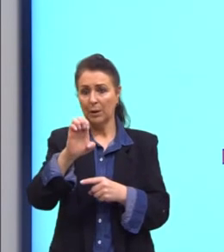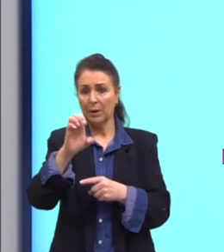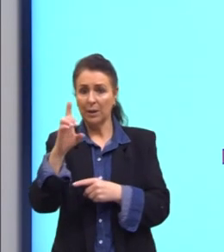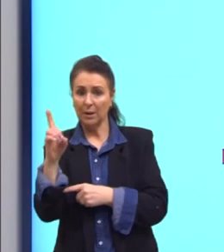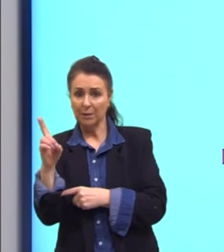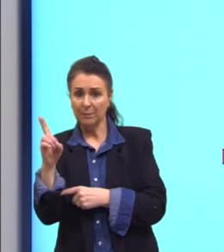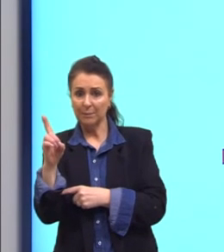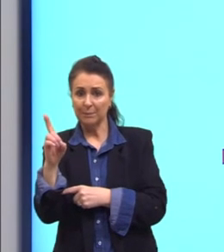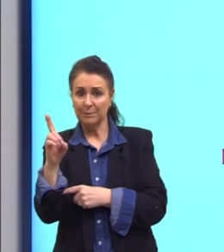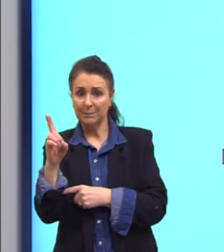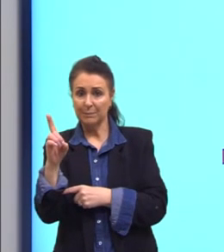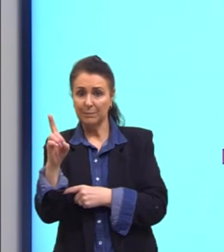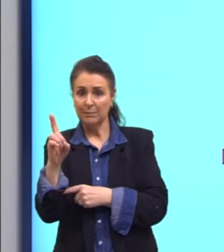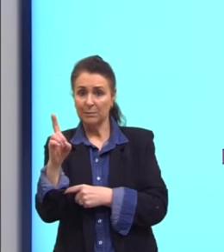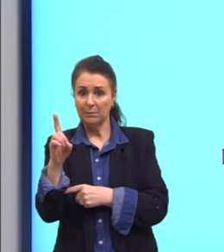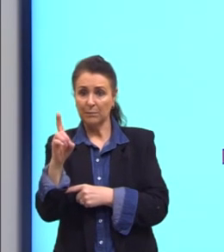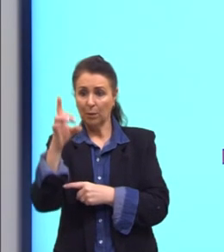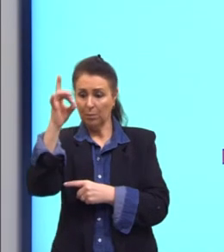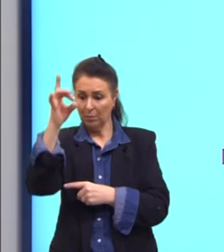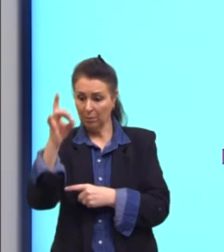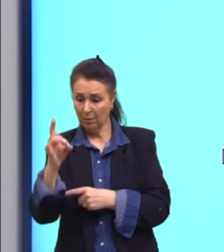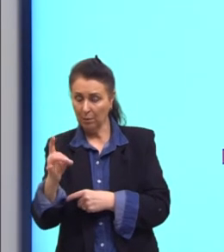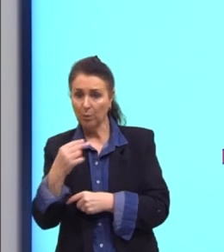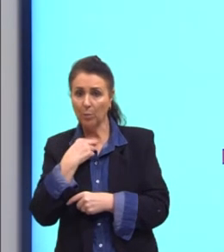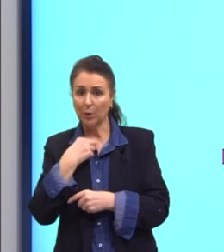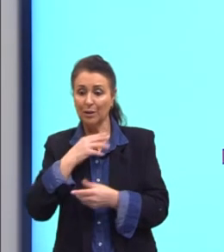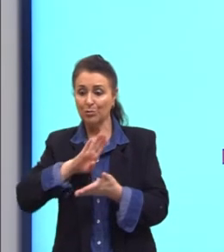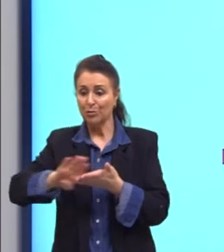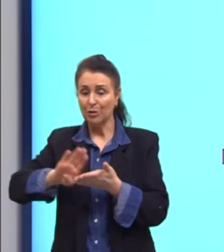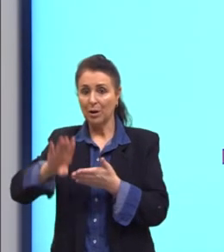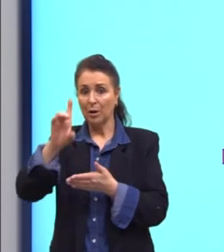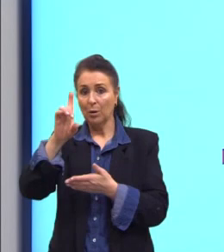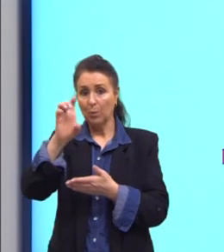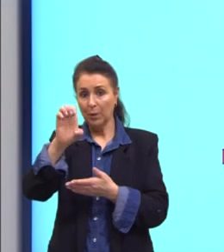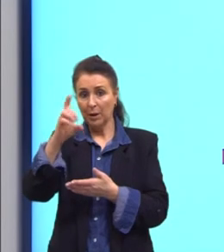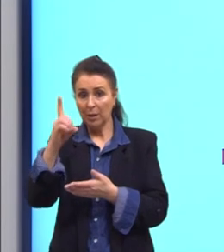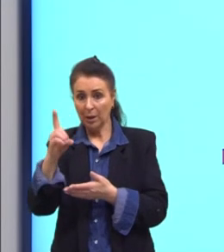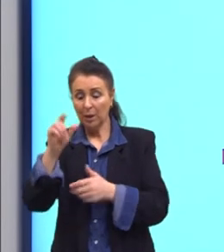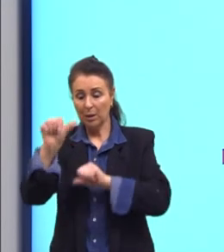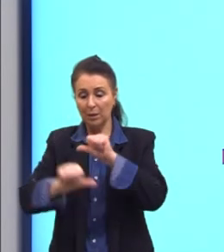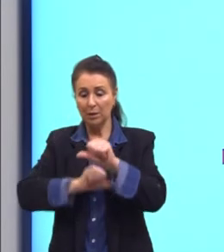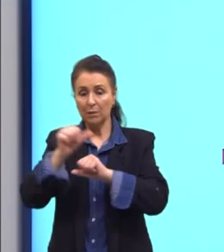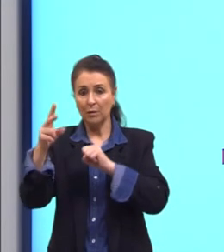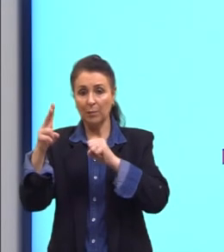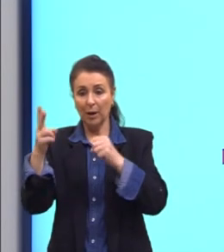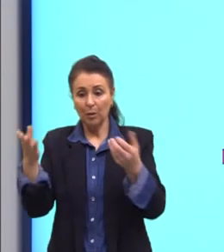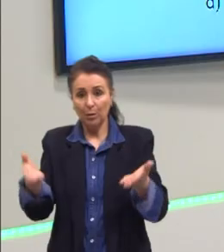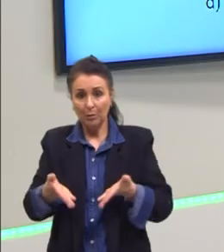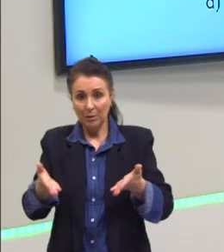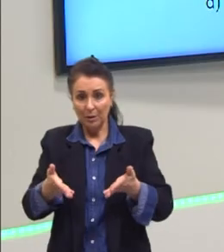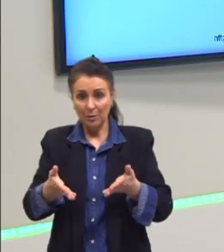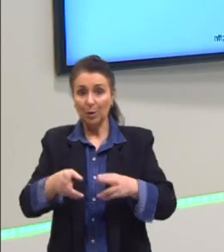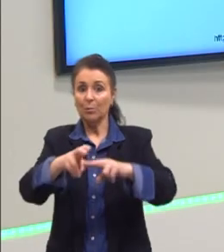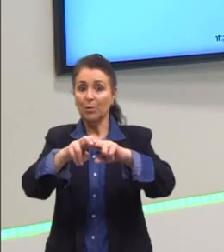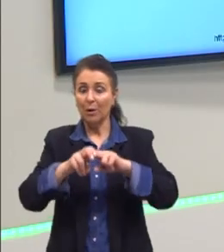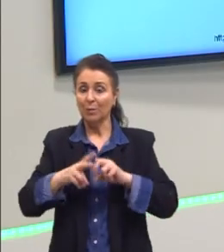Nenhuma delas pode. Porque eu tenho que tirar esse ED e tenho que transformar o verbo no presente, já que o meu tubi está me indicando isso.